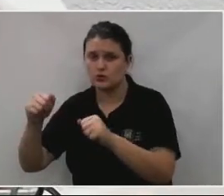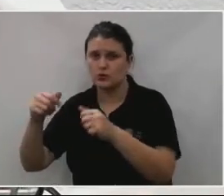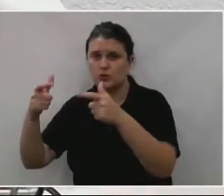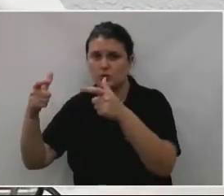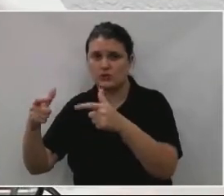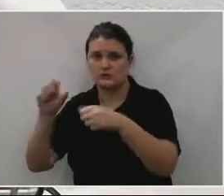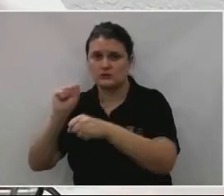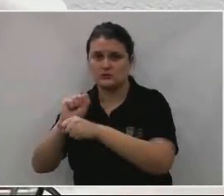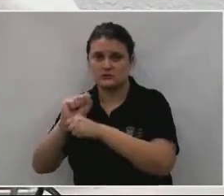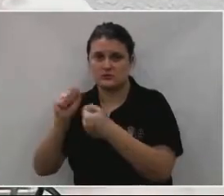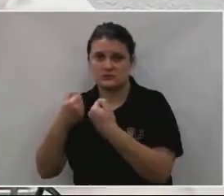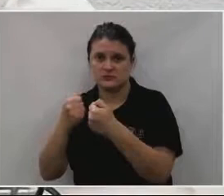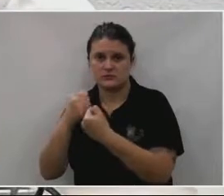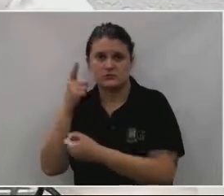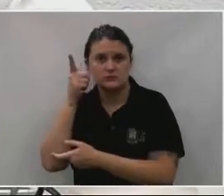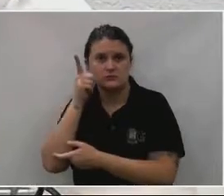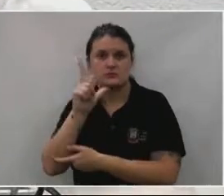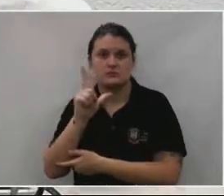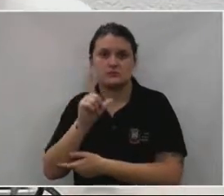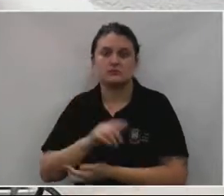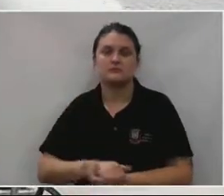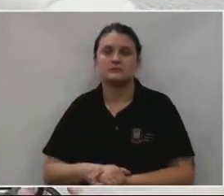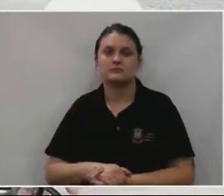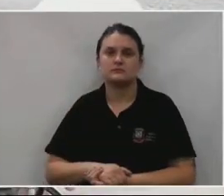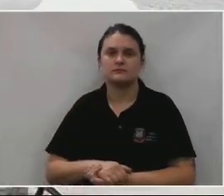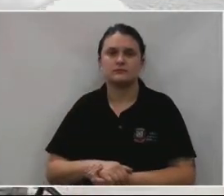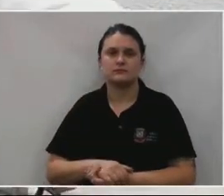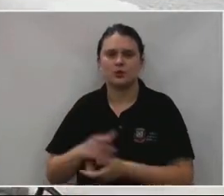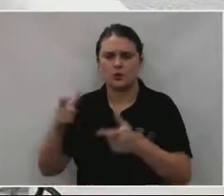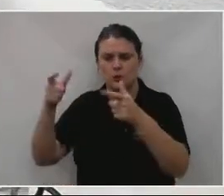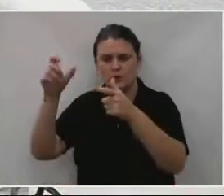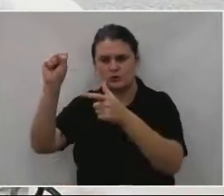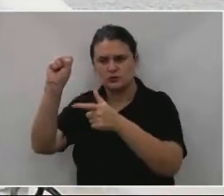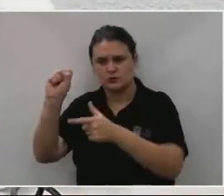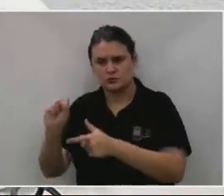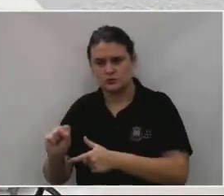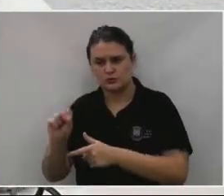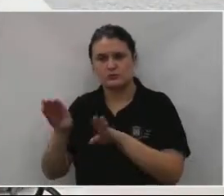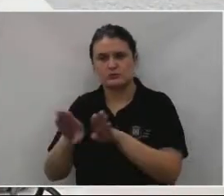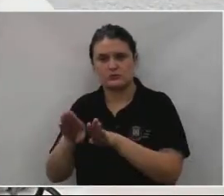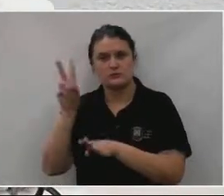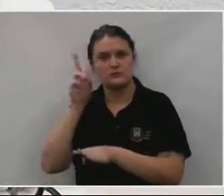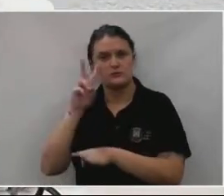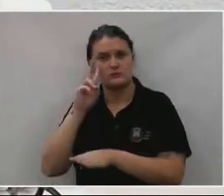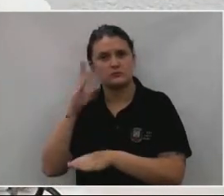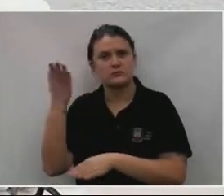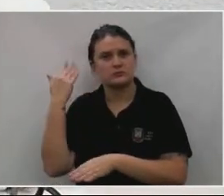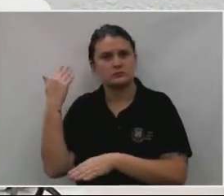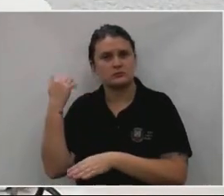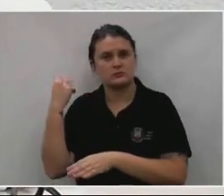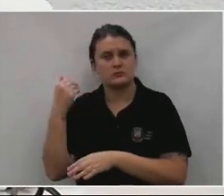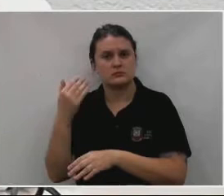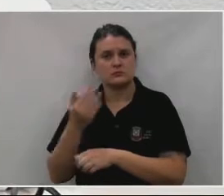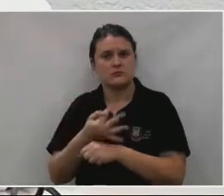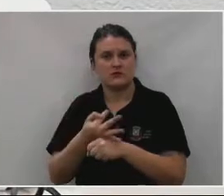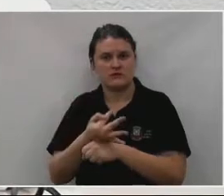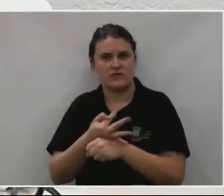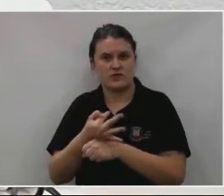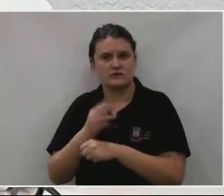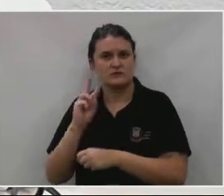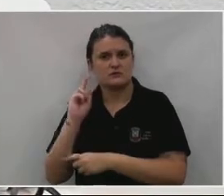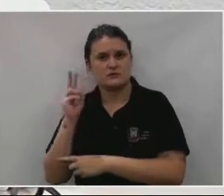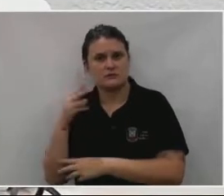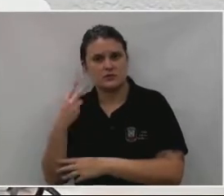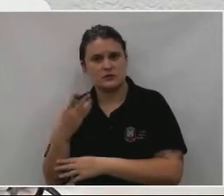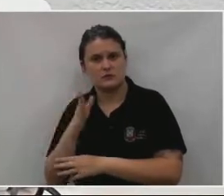servidos. A região sul deve ser lembrada também há dias atrás, em recesso. Os vereadores